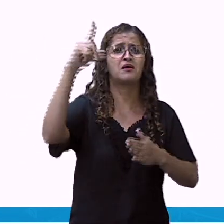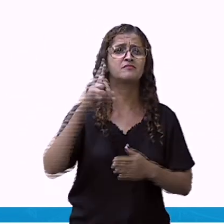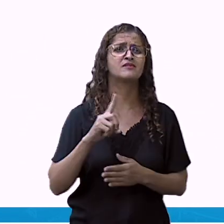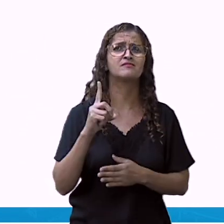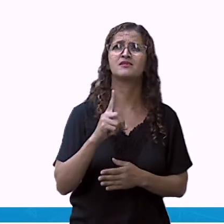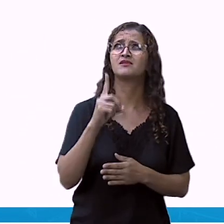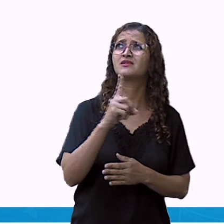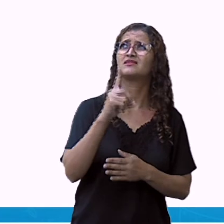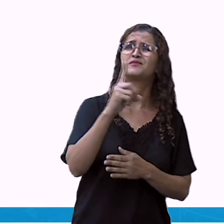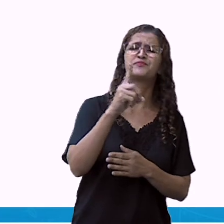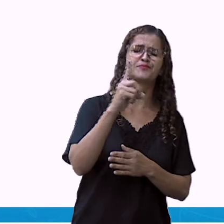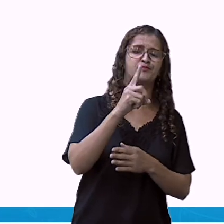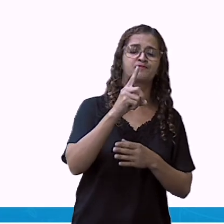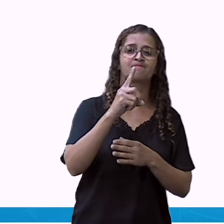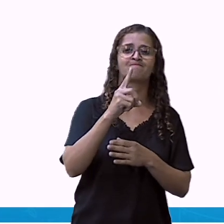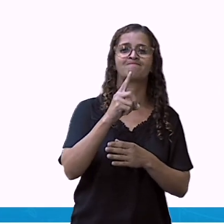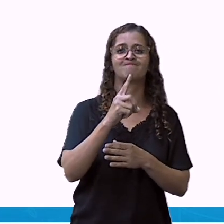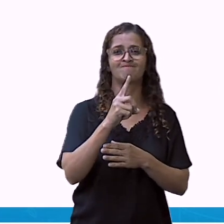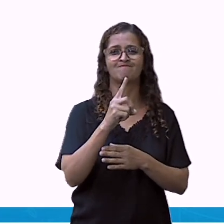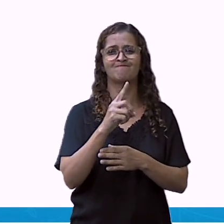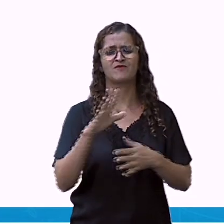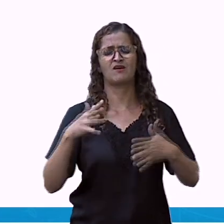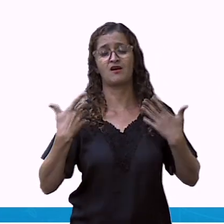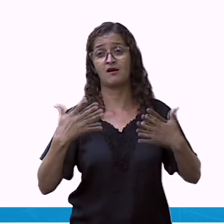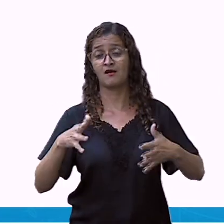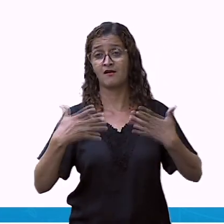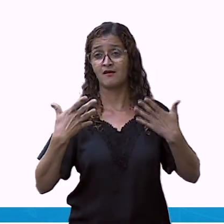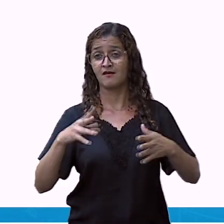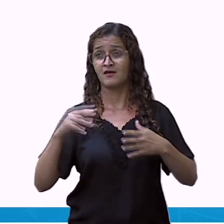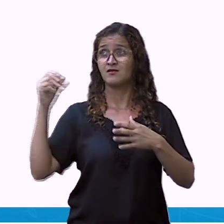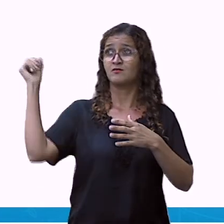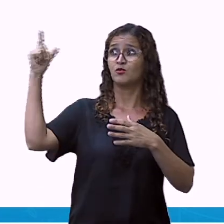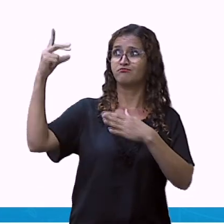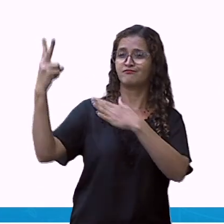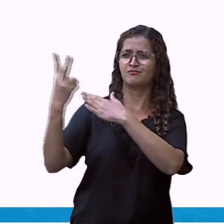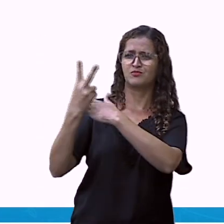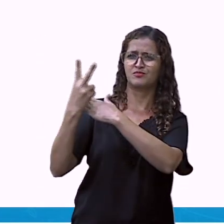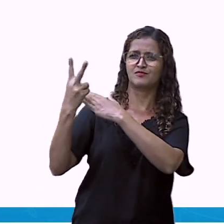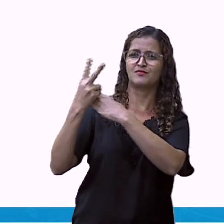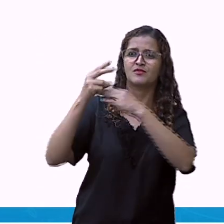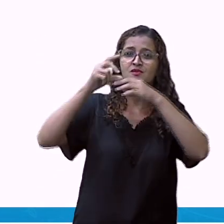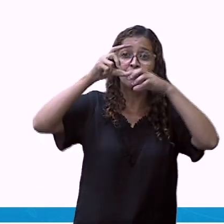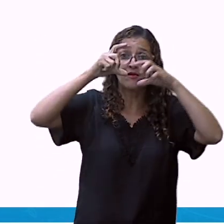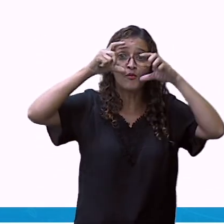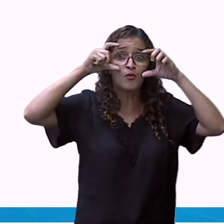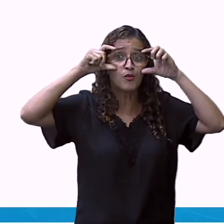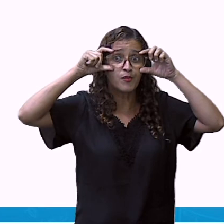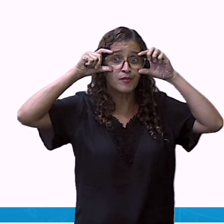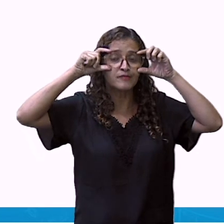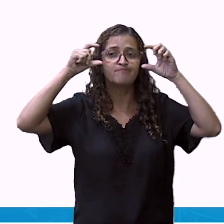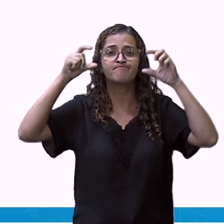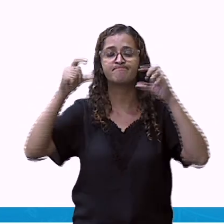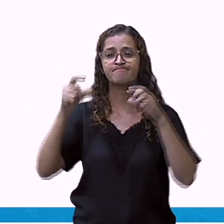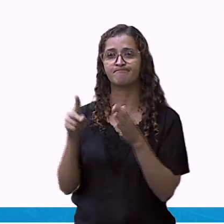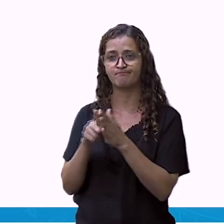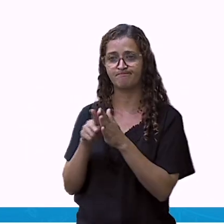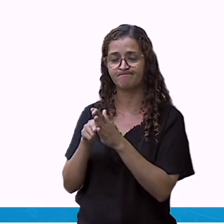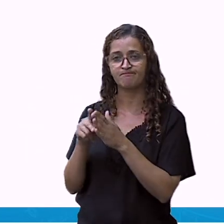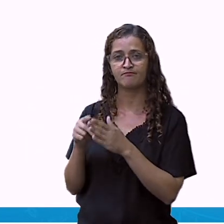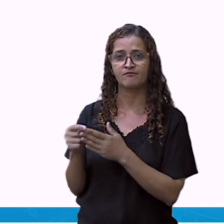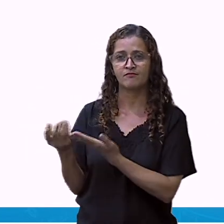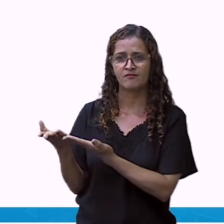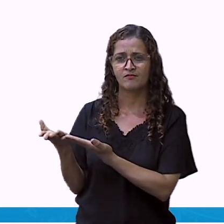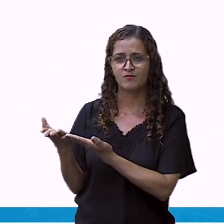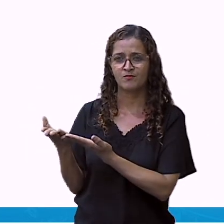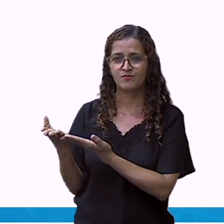então a gente vai e coloca o óculos para a gente não sentir o sol tão forte nos nossos olhos. E